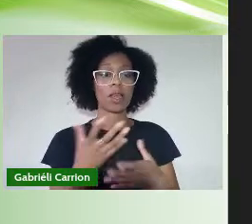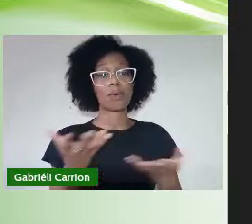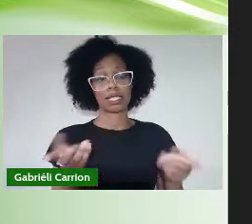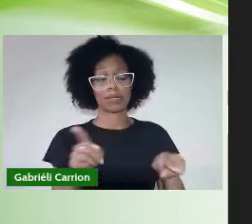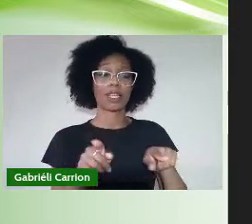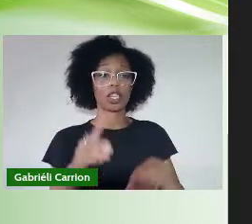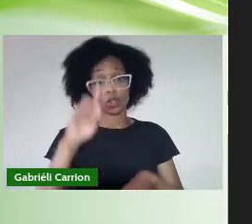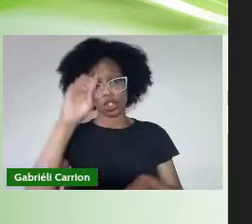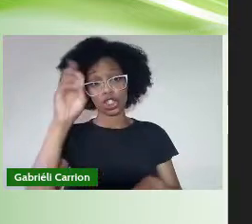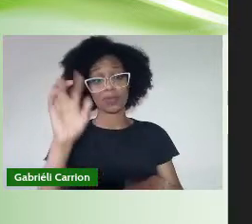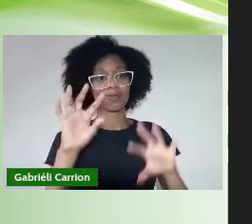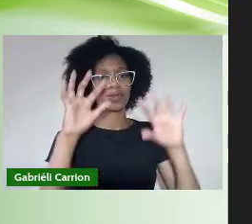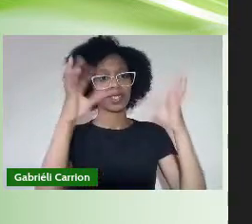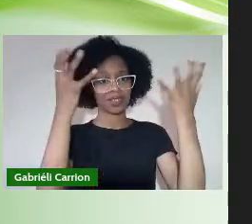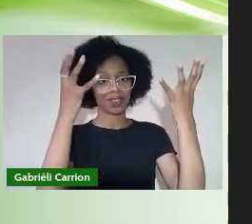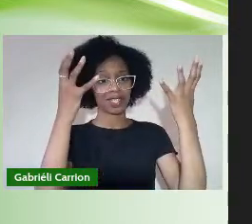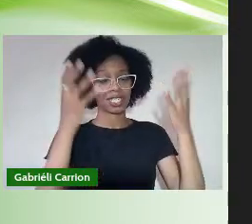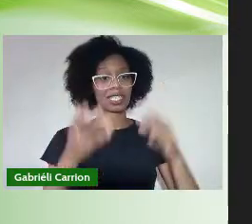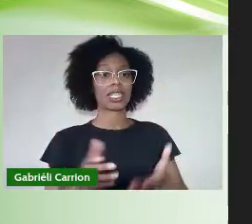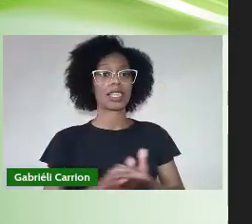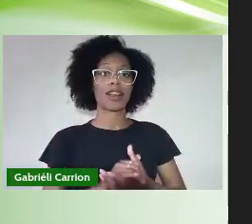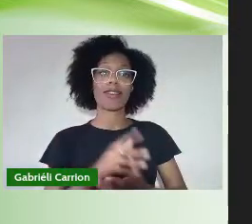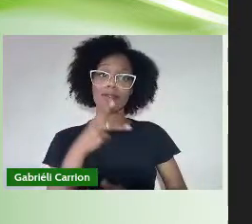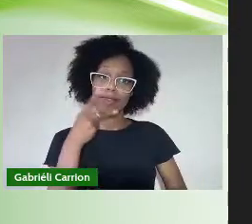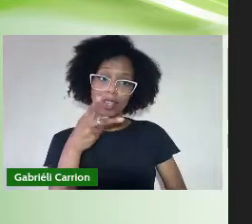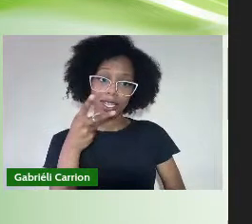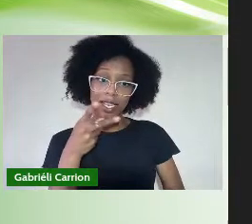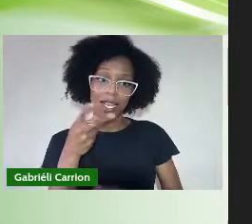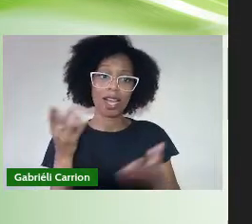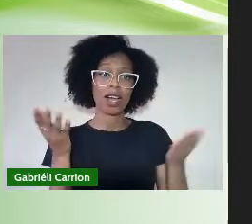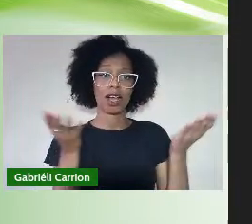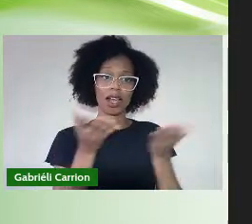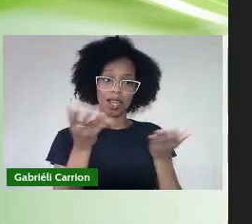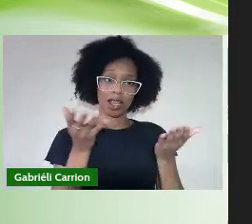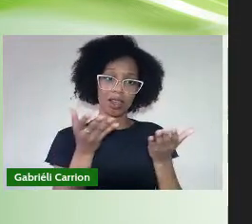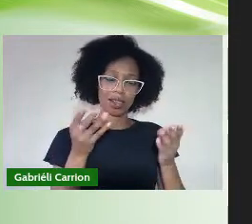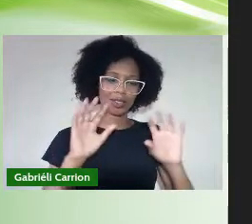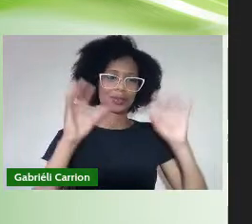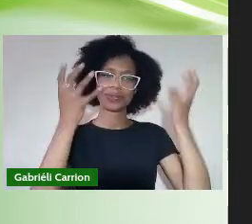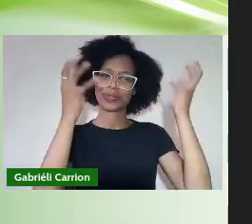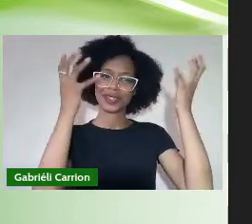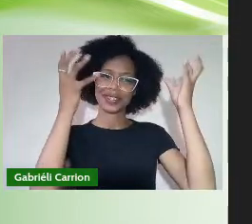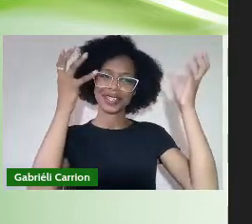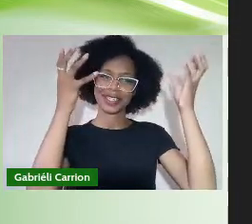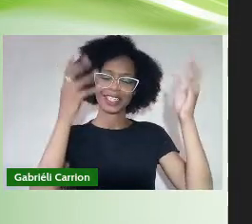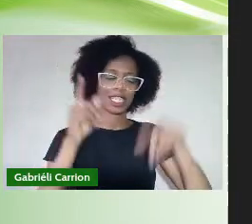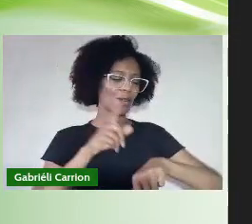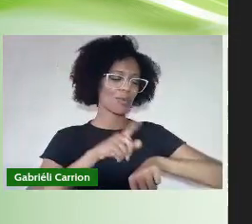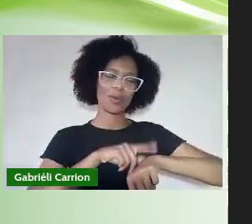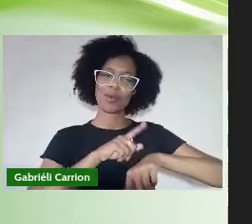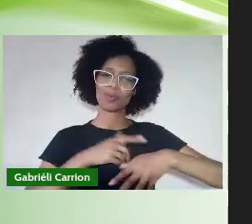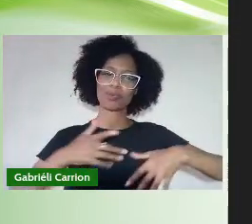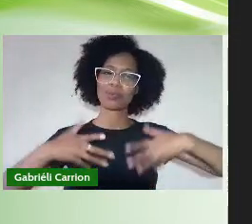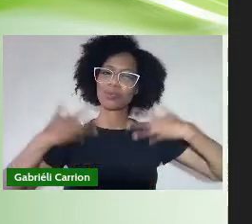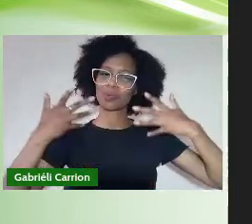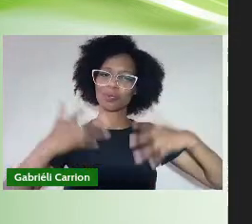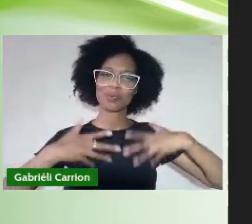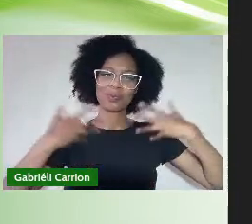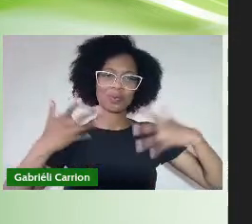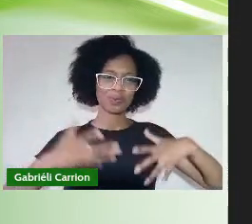Em algumas palavras Poder Comemorar Aqui com vocês Esse momento De alegria Então